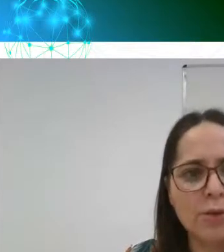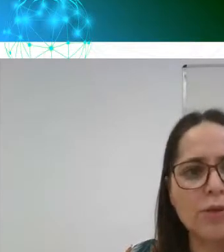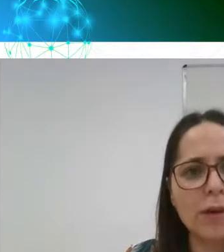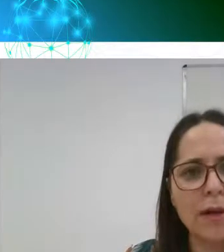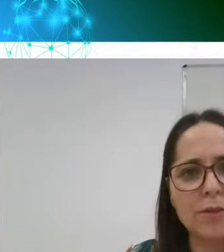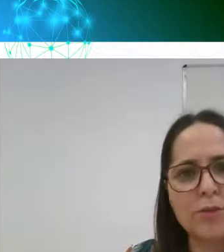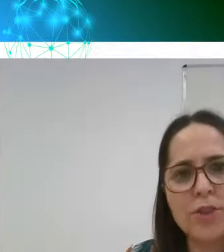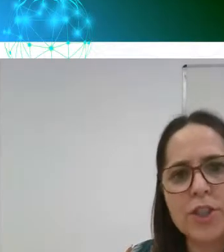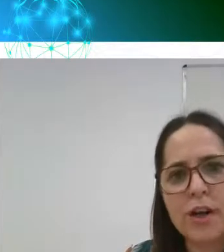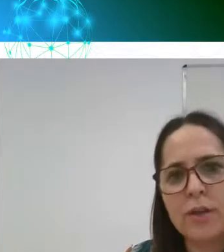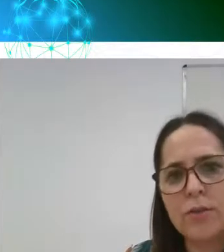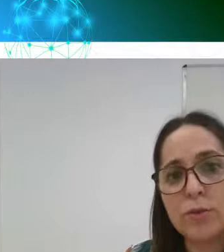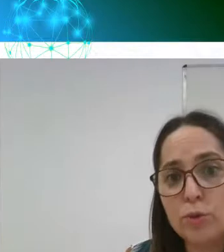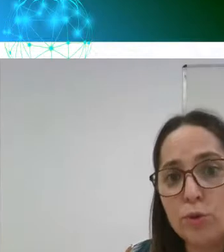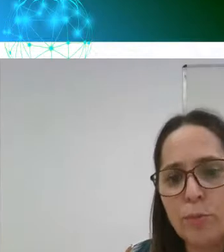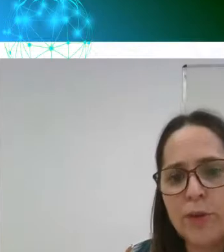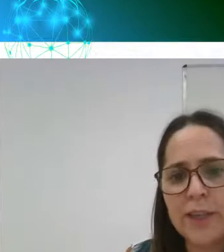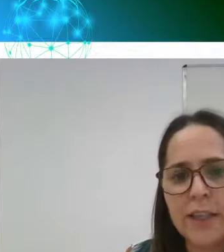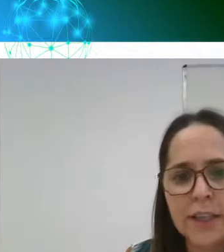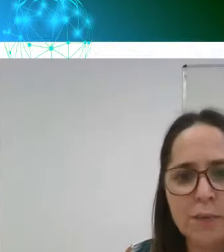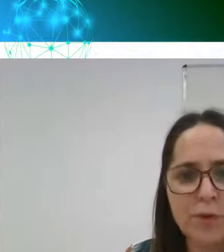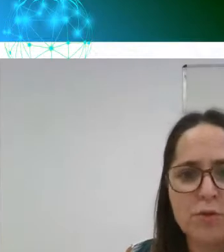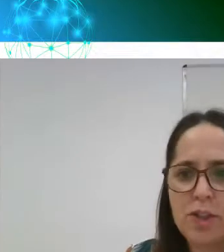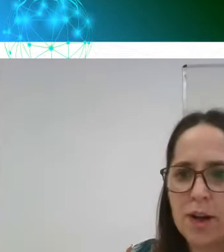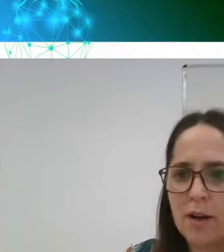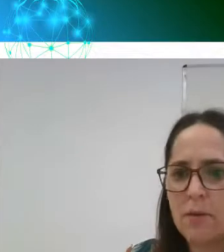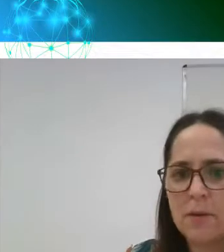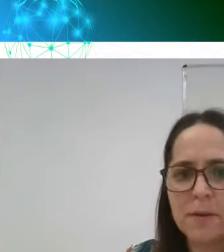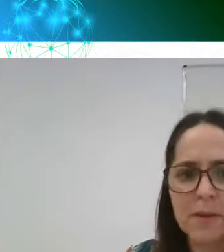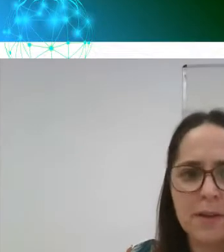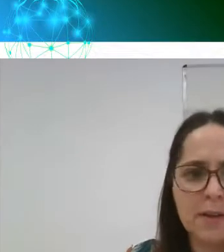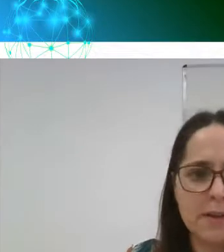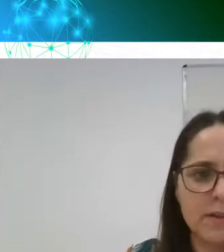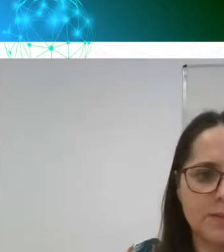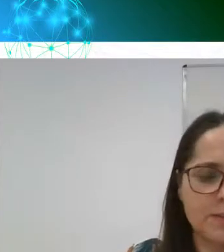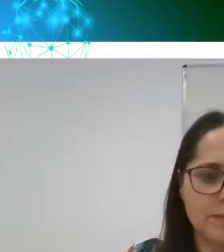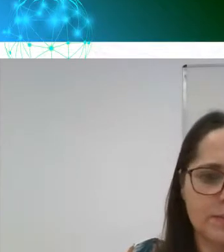apresentação do trabalho do Tiago, do grupo aí, da equipe do Tiago.